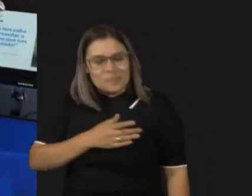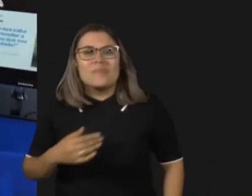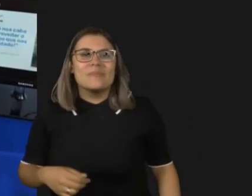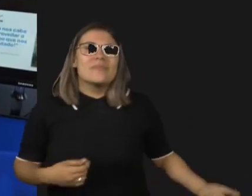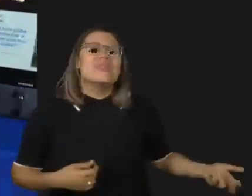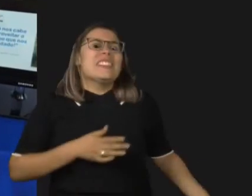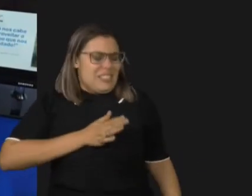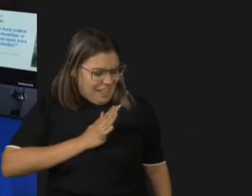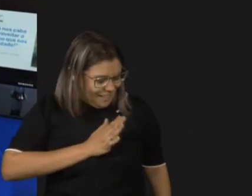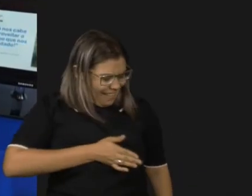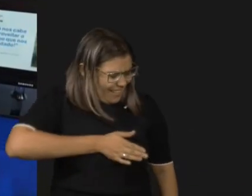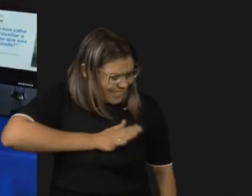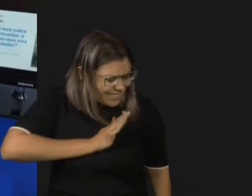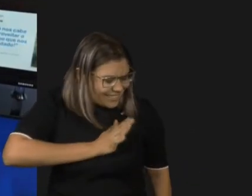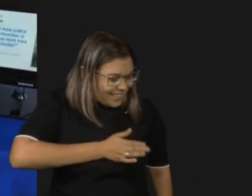De coração